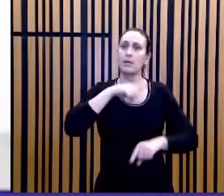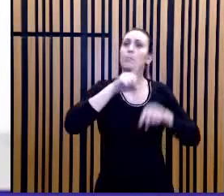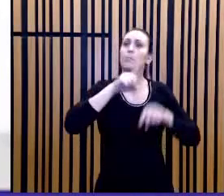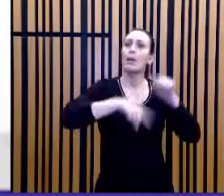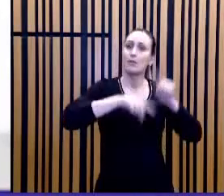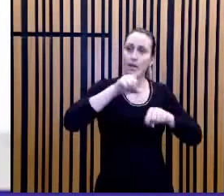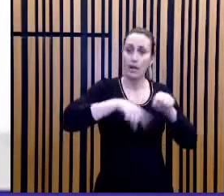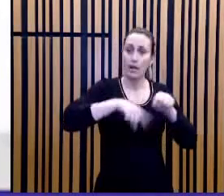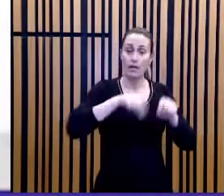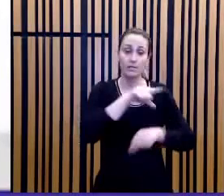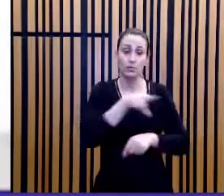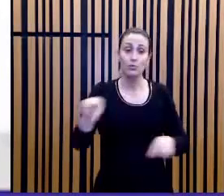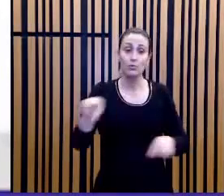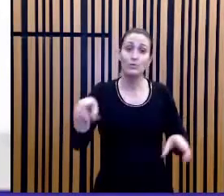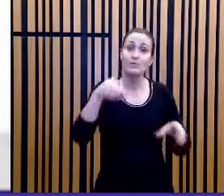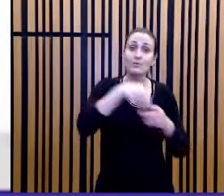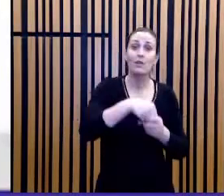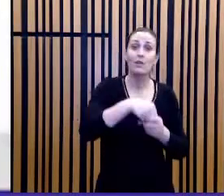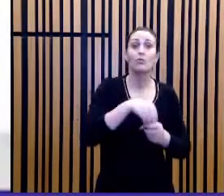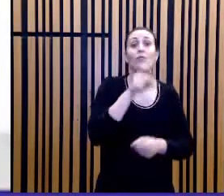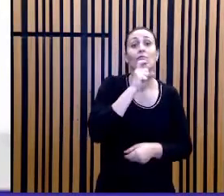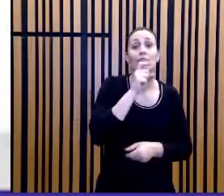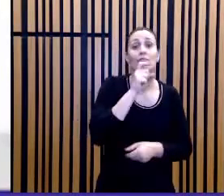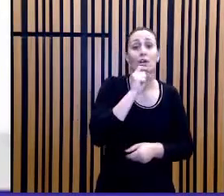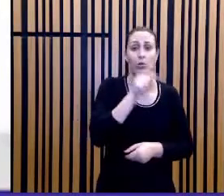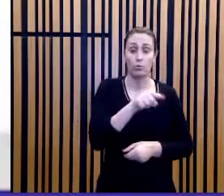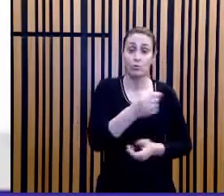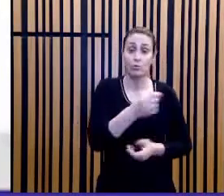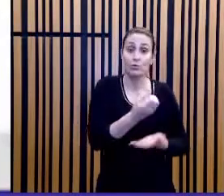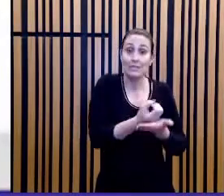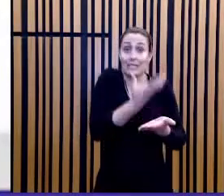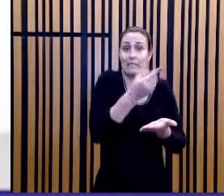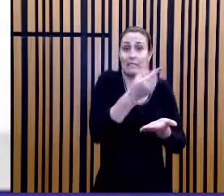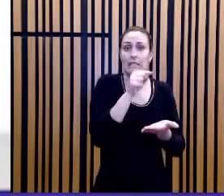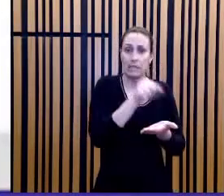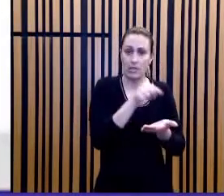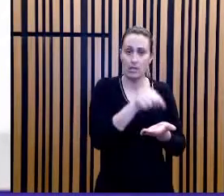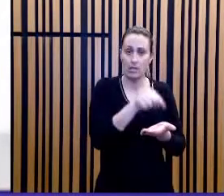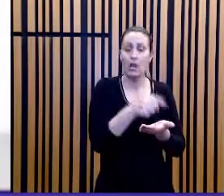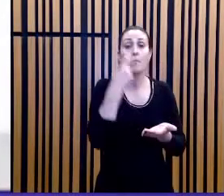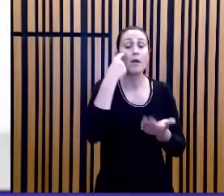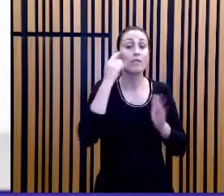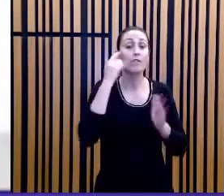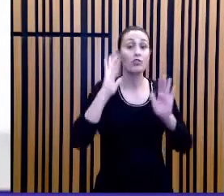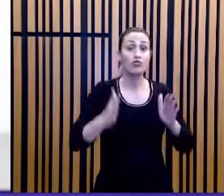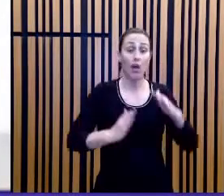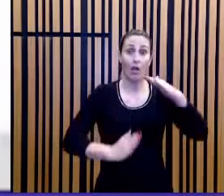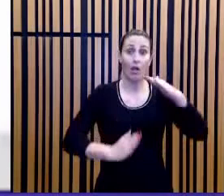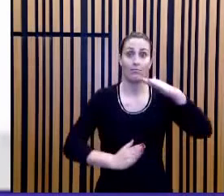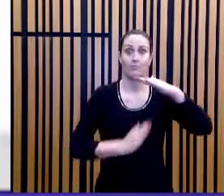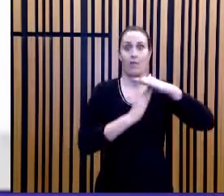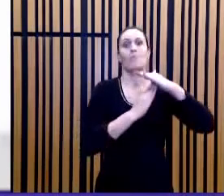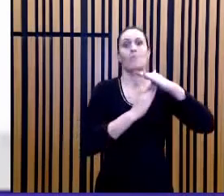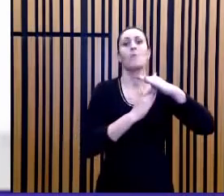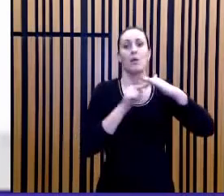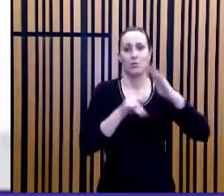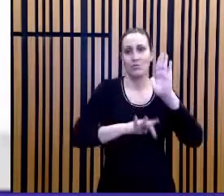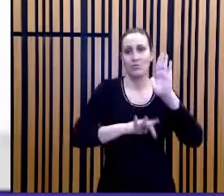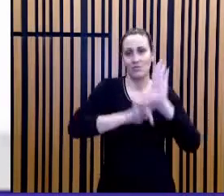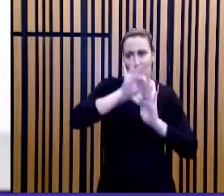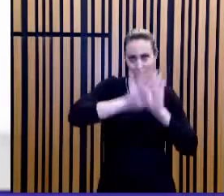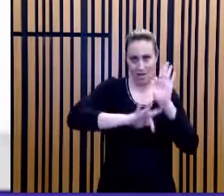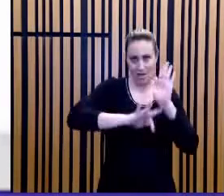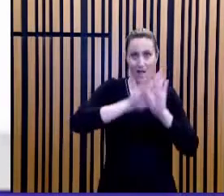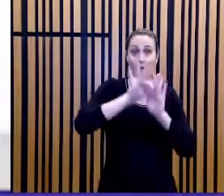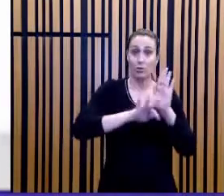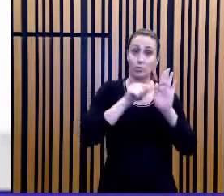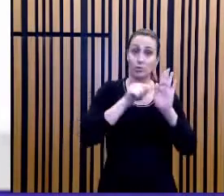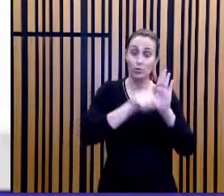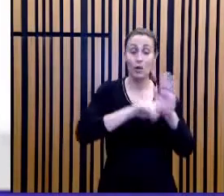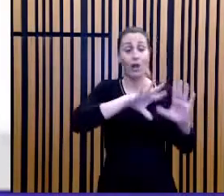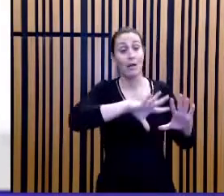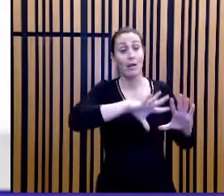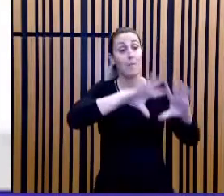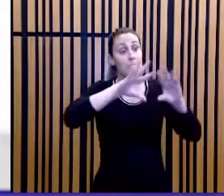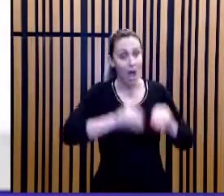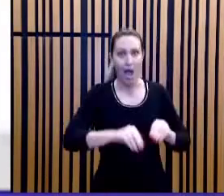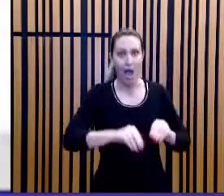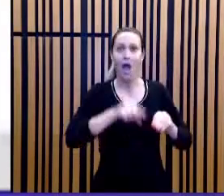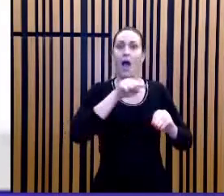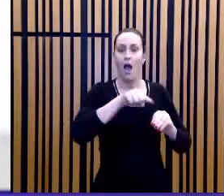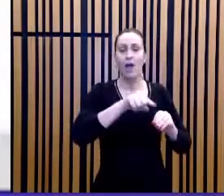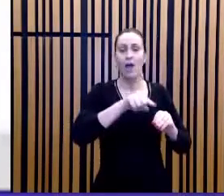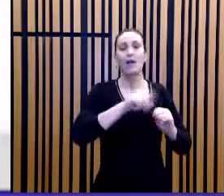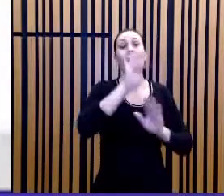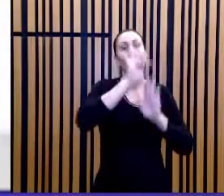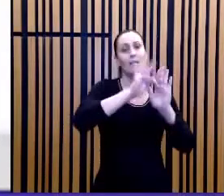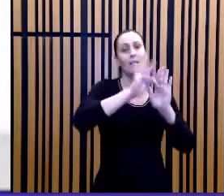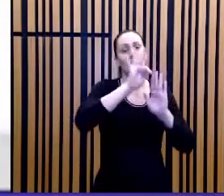sistema de restriamento interno ligando-o quando a temperatura ultrapassa um nível crítico Tc e desligando quando a temperatura